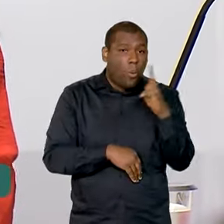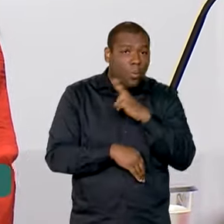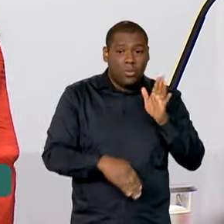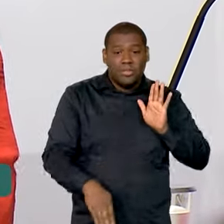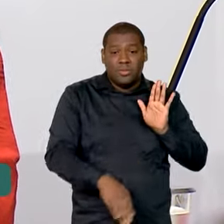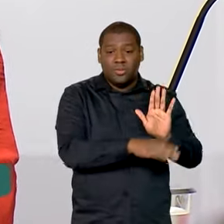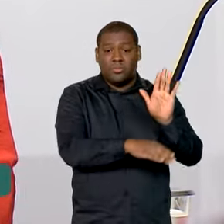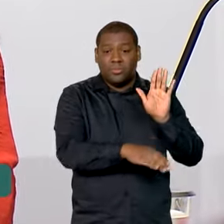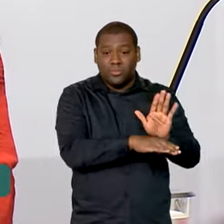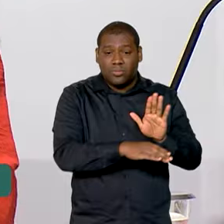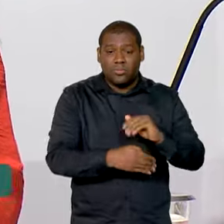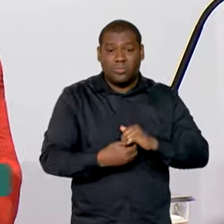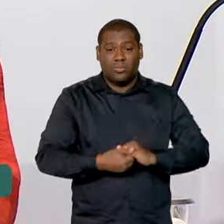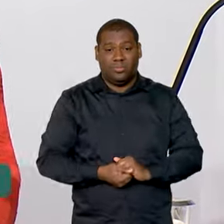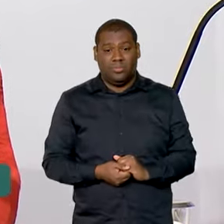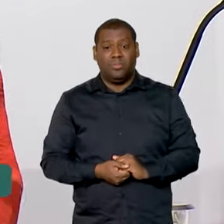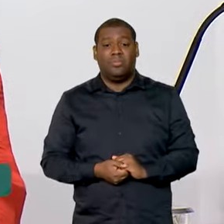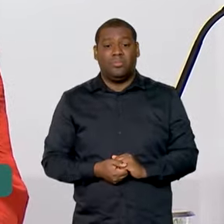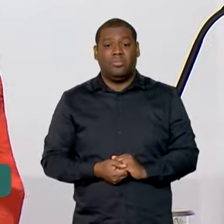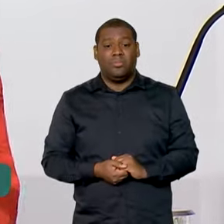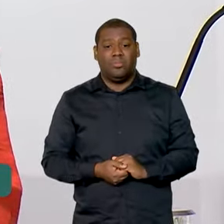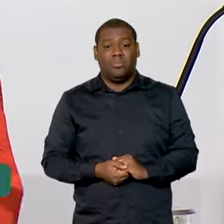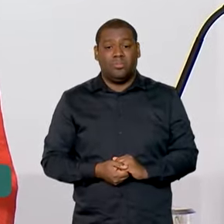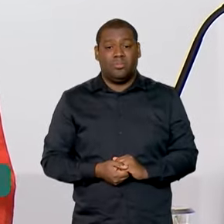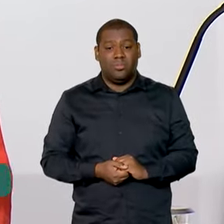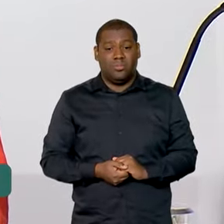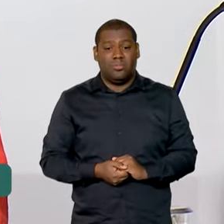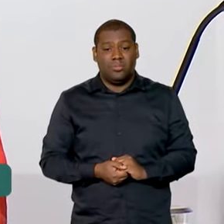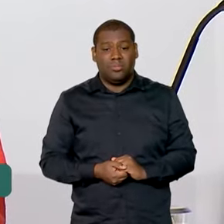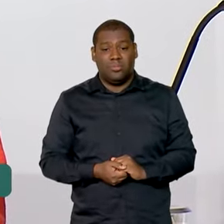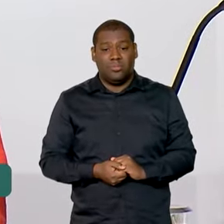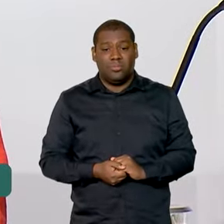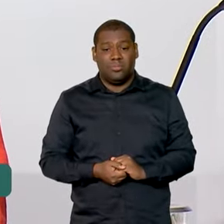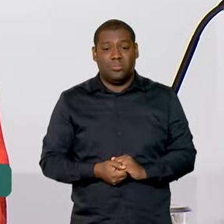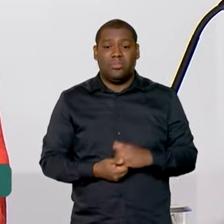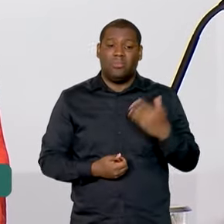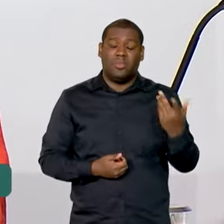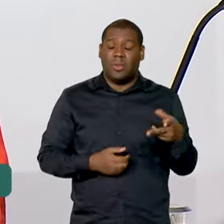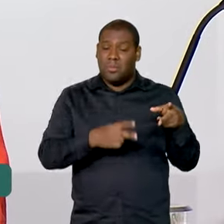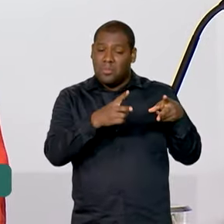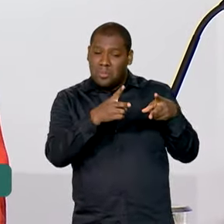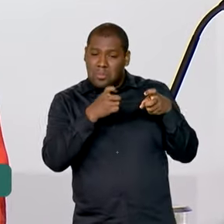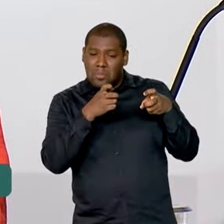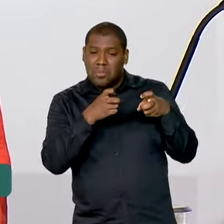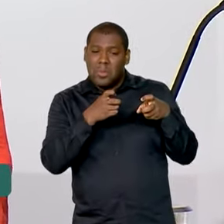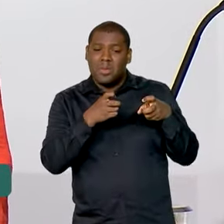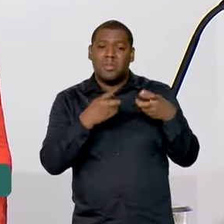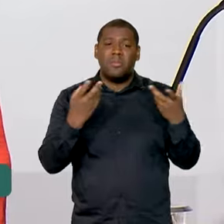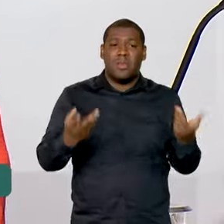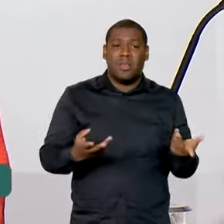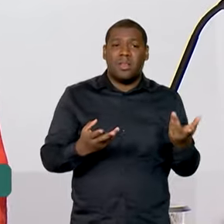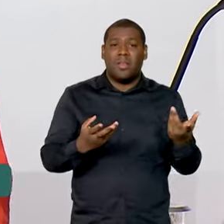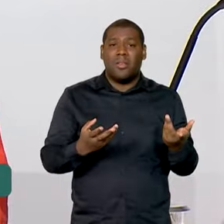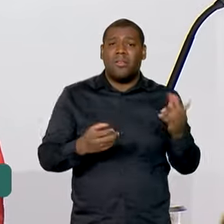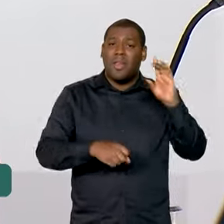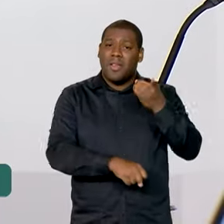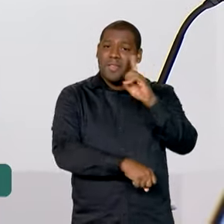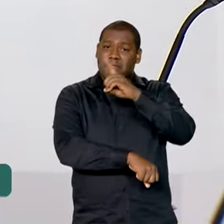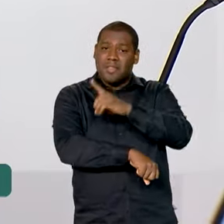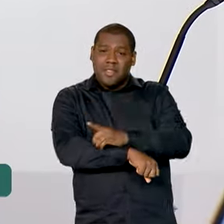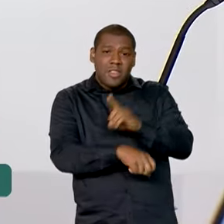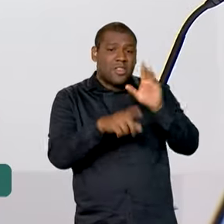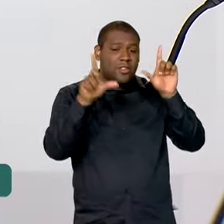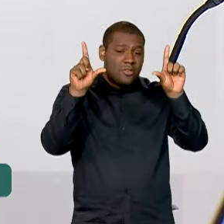começar a ver esses decretos que vão sendo revogados pela situação epidemiológica que vai diminuindo em